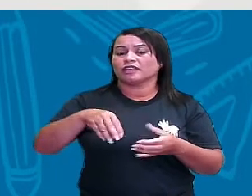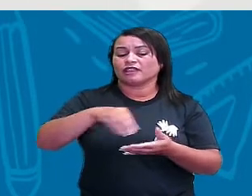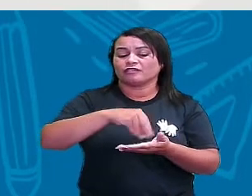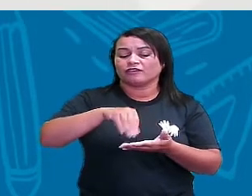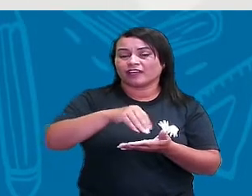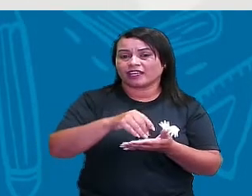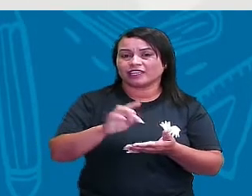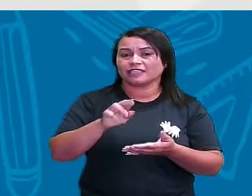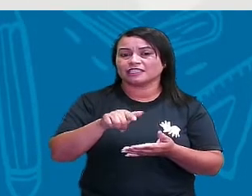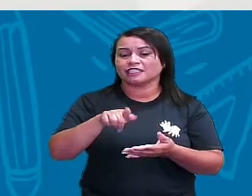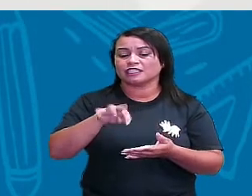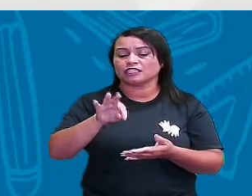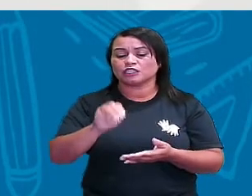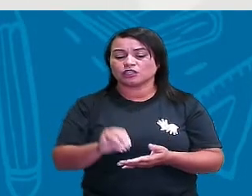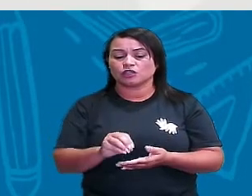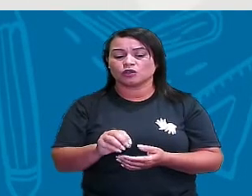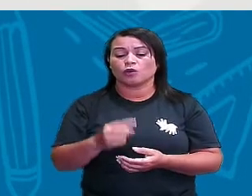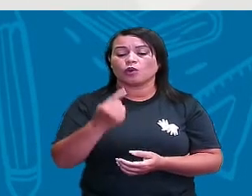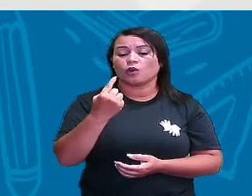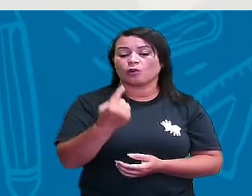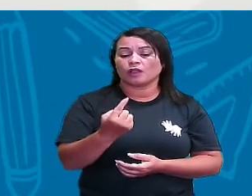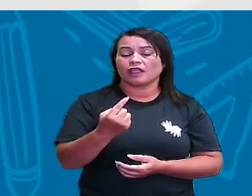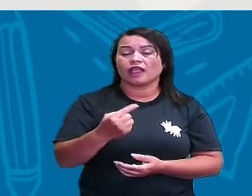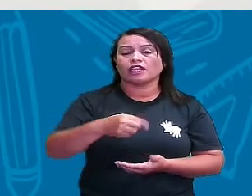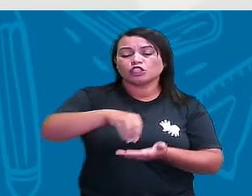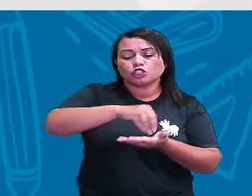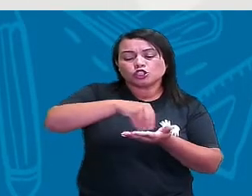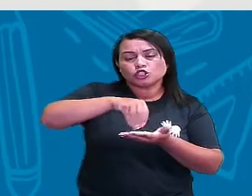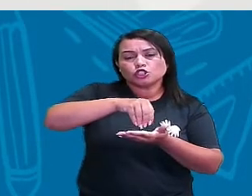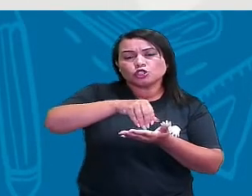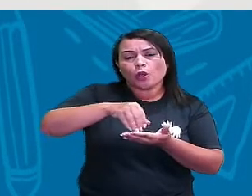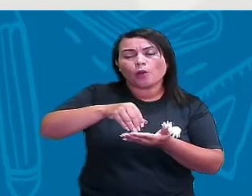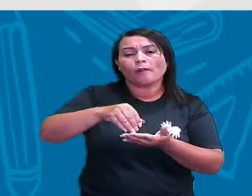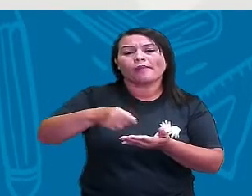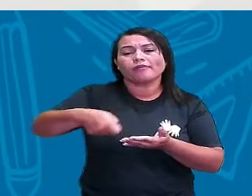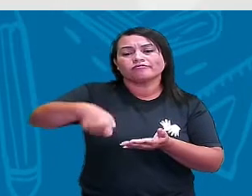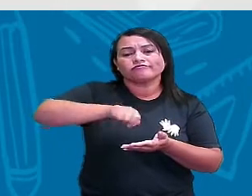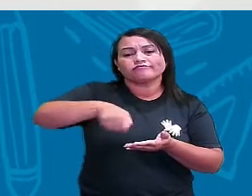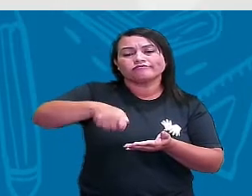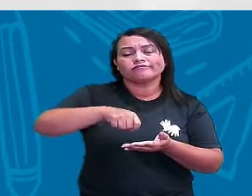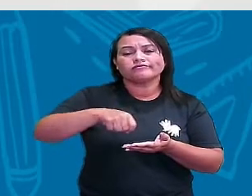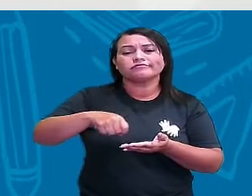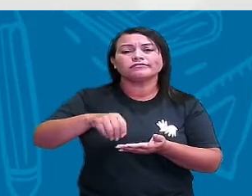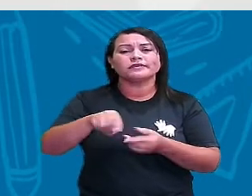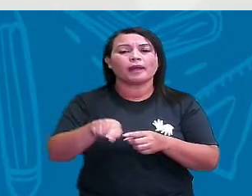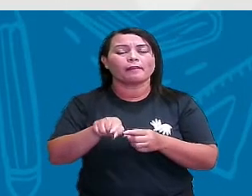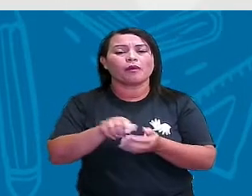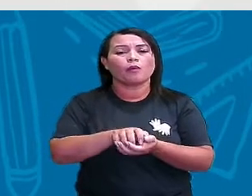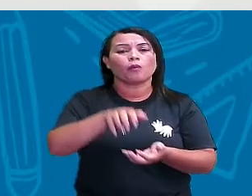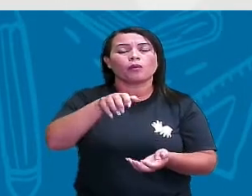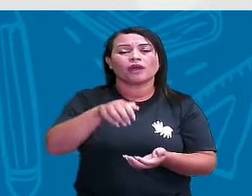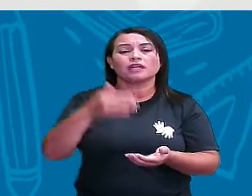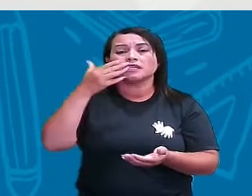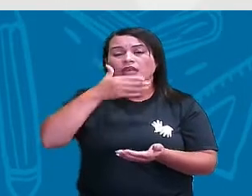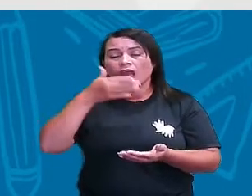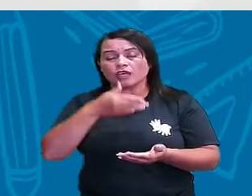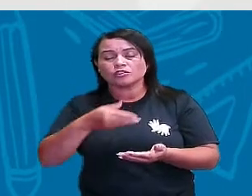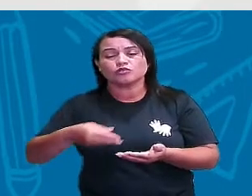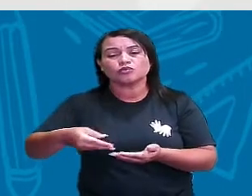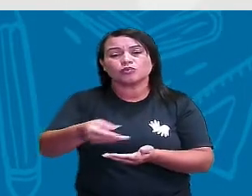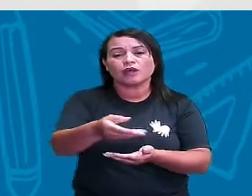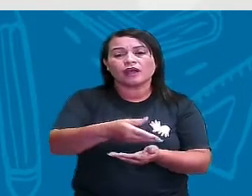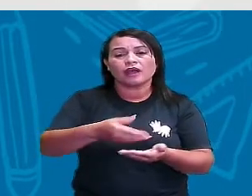sopa de fermento, 3 colheres de sopa de açúcar para polvilhar, 1 colher de sopa de canela para